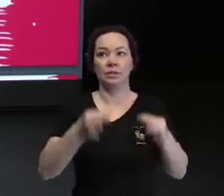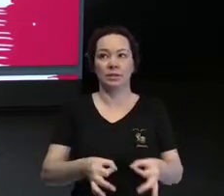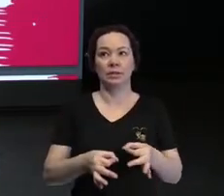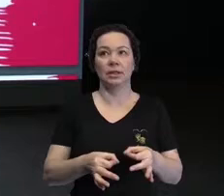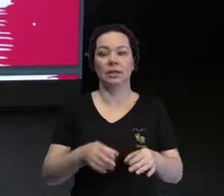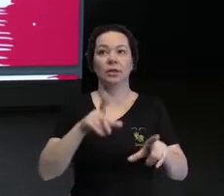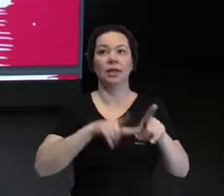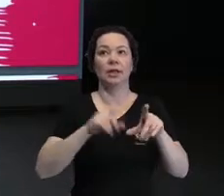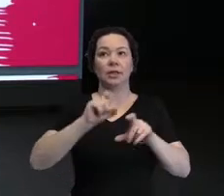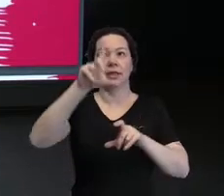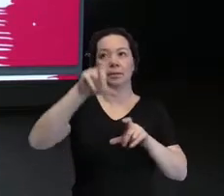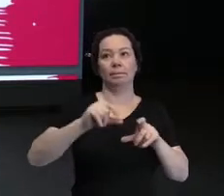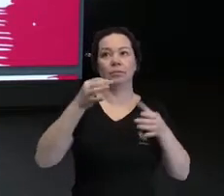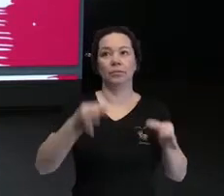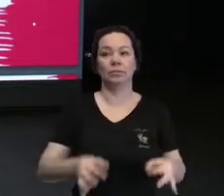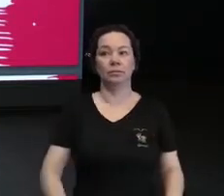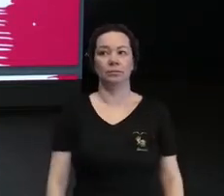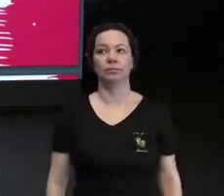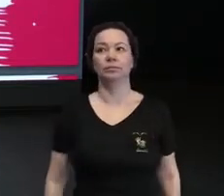fontes e tamanhos adequados.